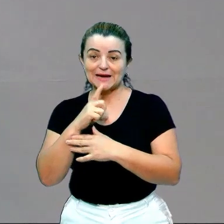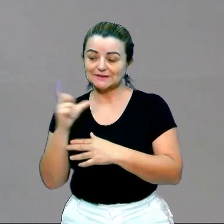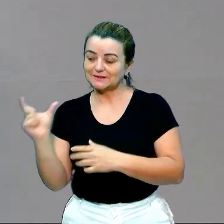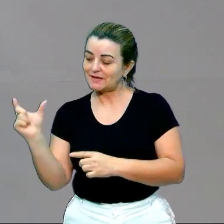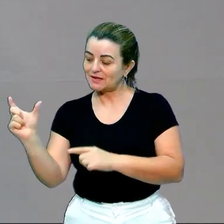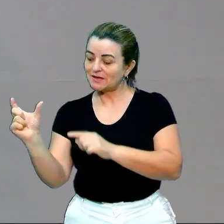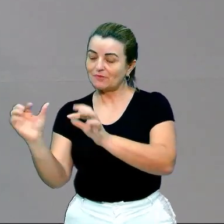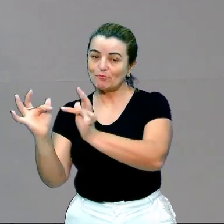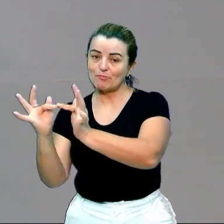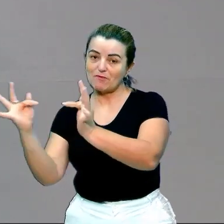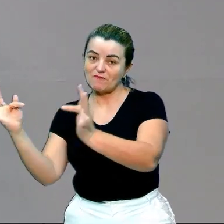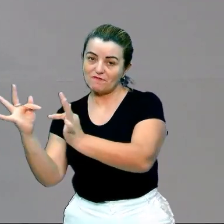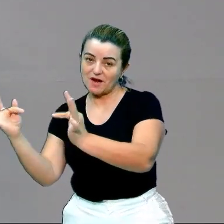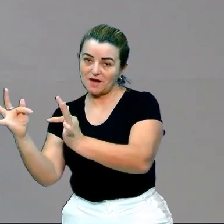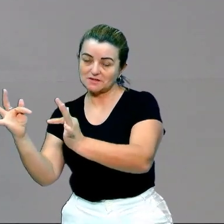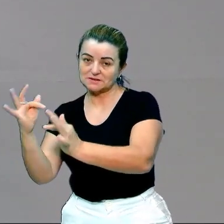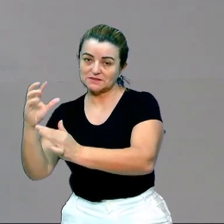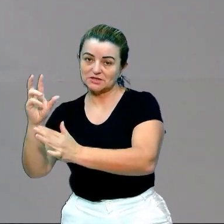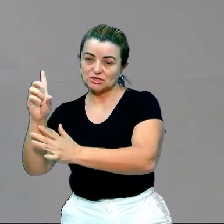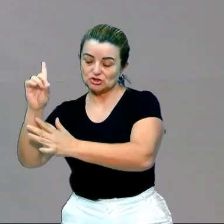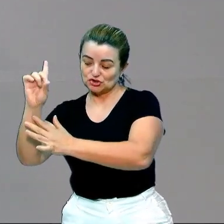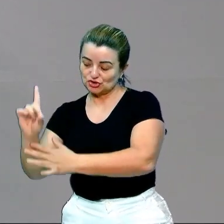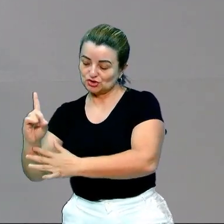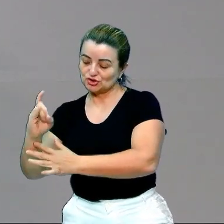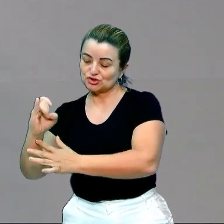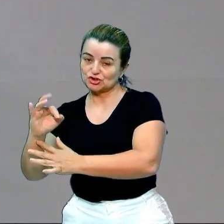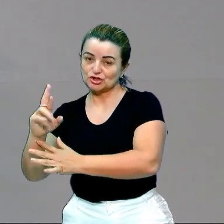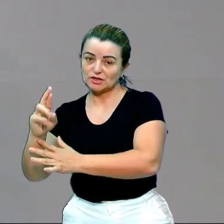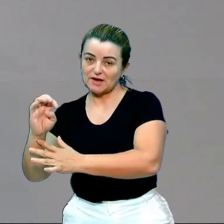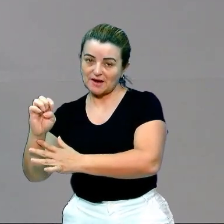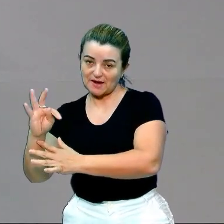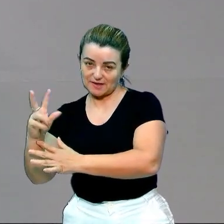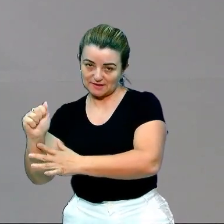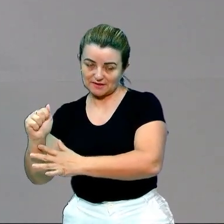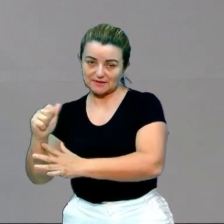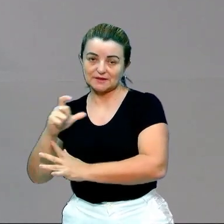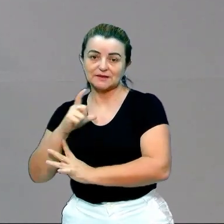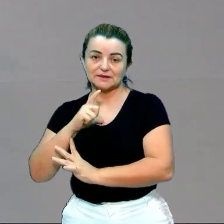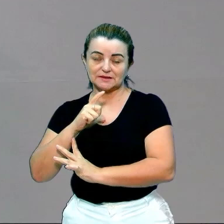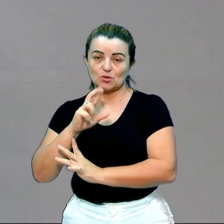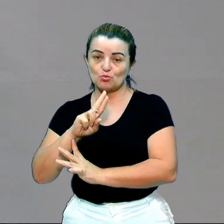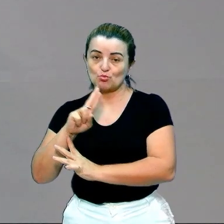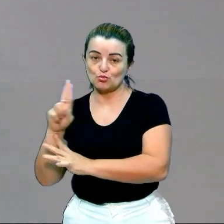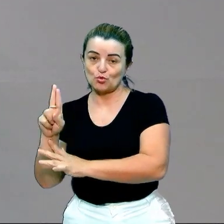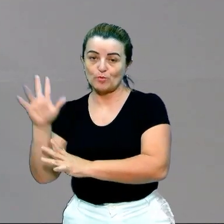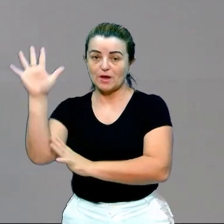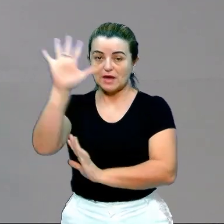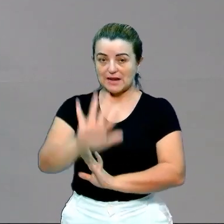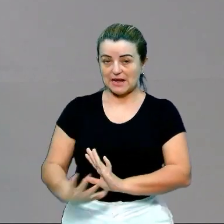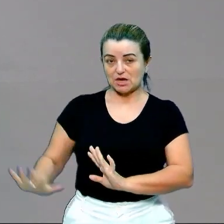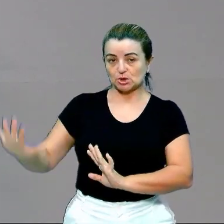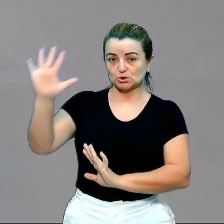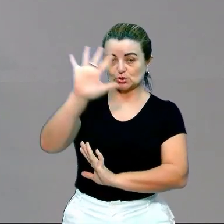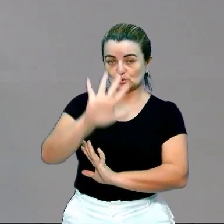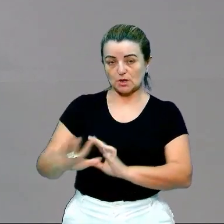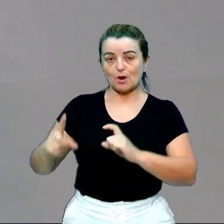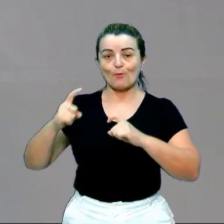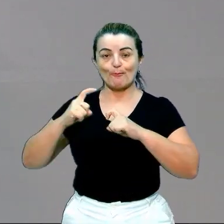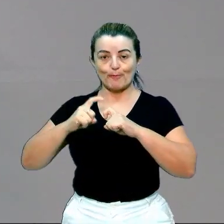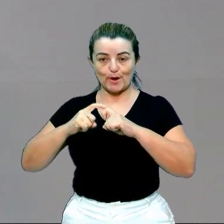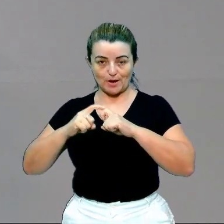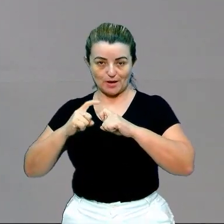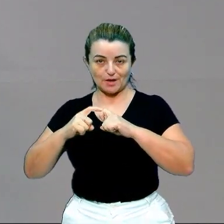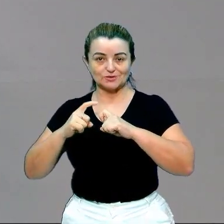citação direta. De uma pessoa que tem um renome nacional, que é o Drauzio Varela. Que é um médico conceituadíssimo,